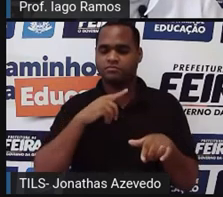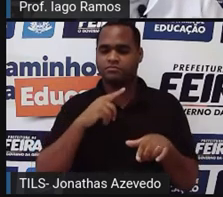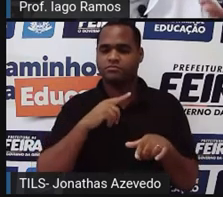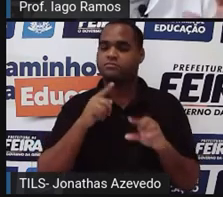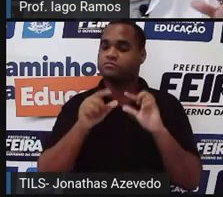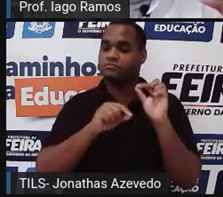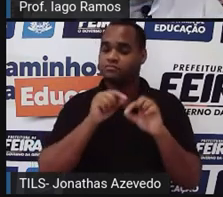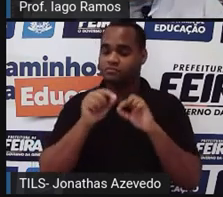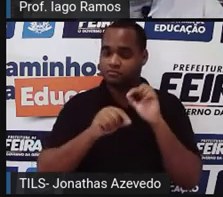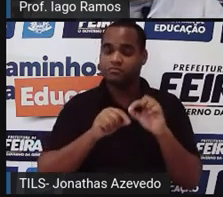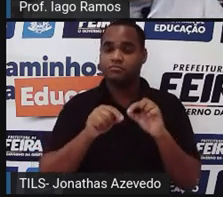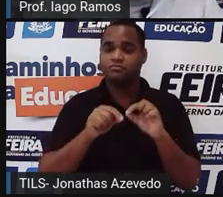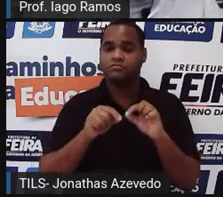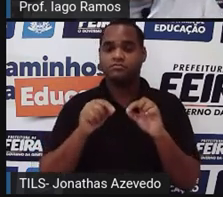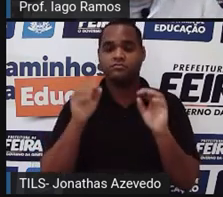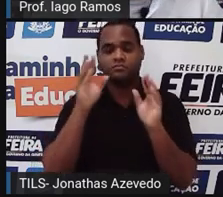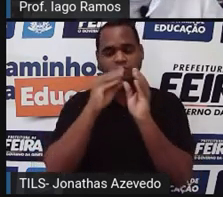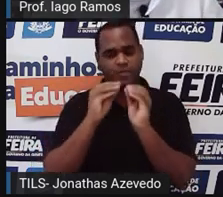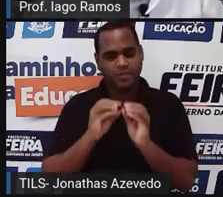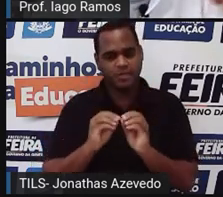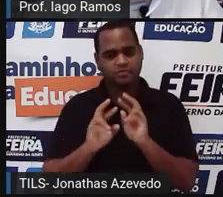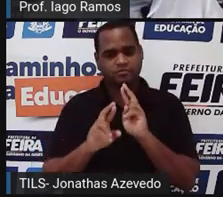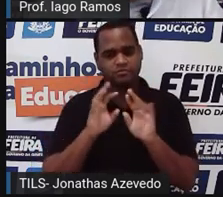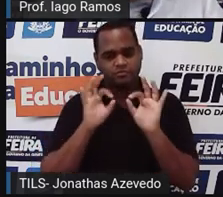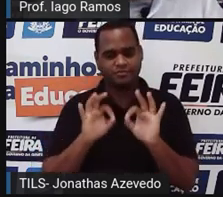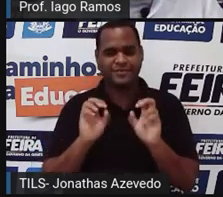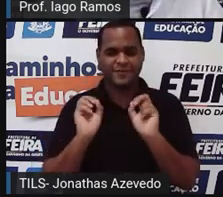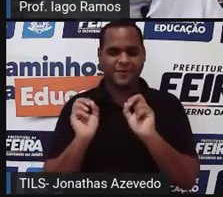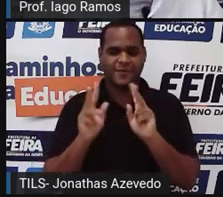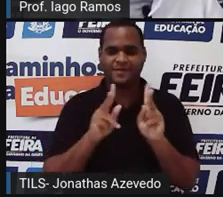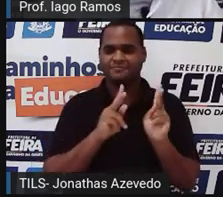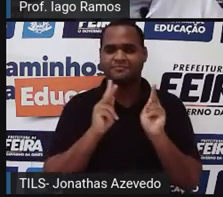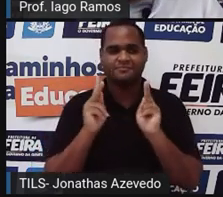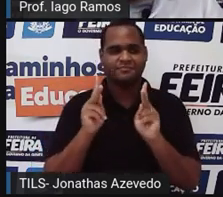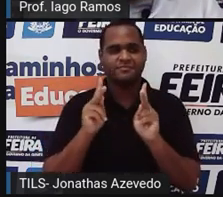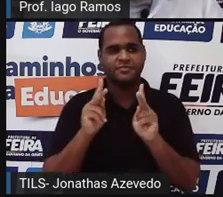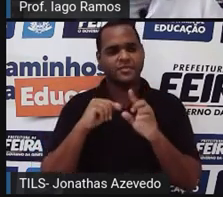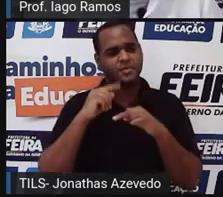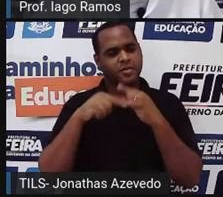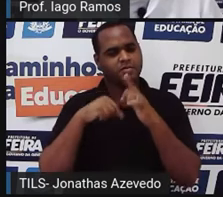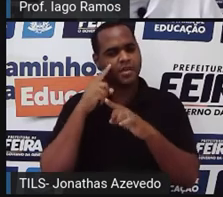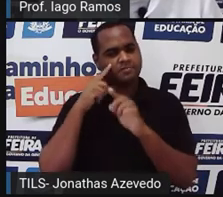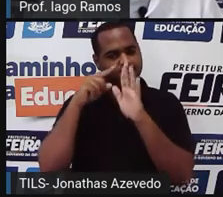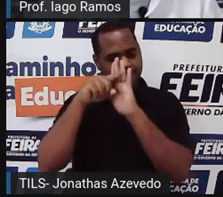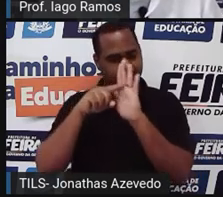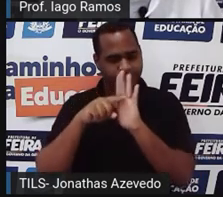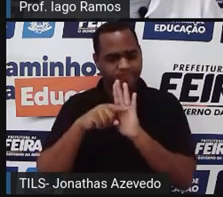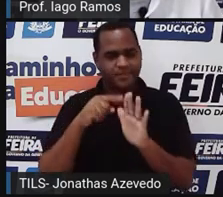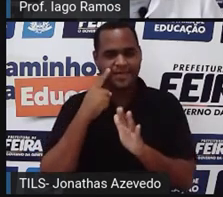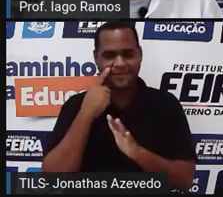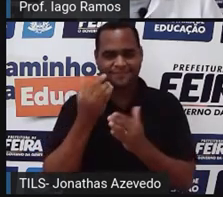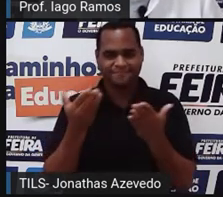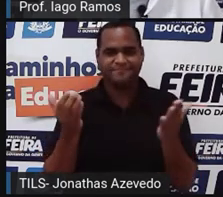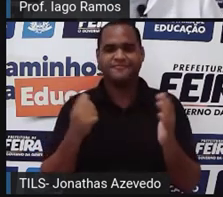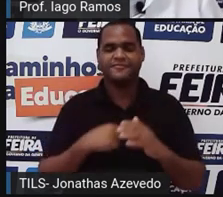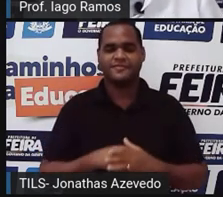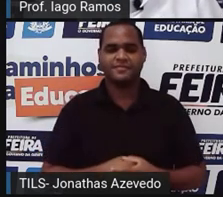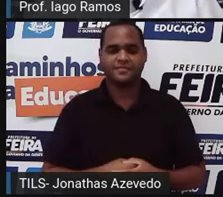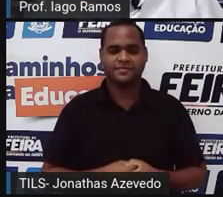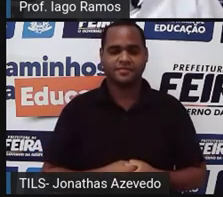né? Montar razões, enfim. E aí a gente vai revisitando o que a gente já viu. Olha só que bacana.